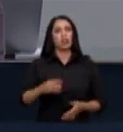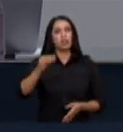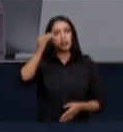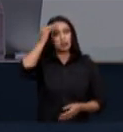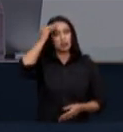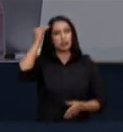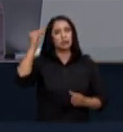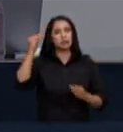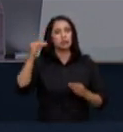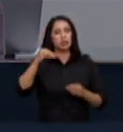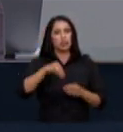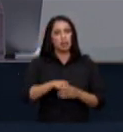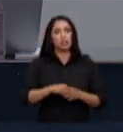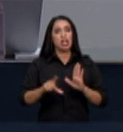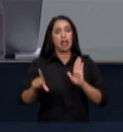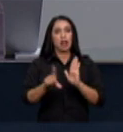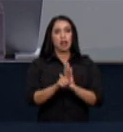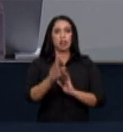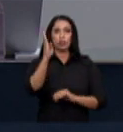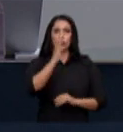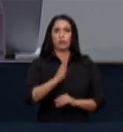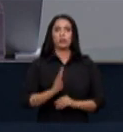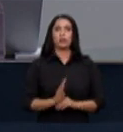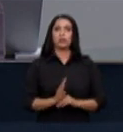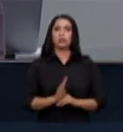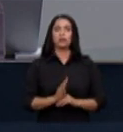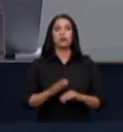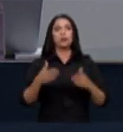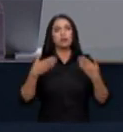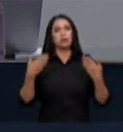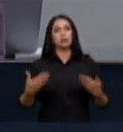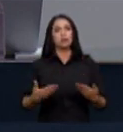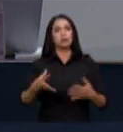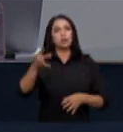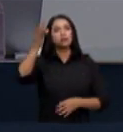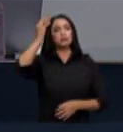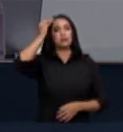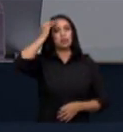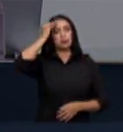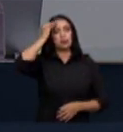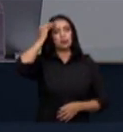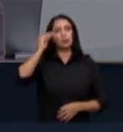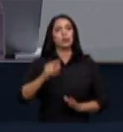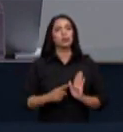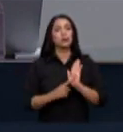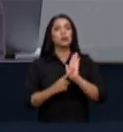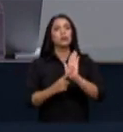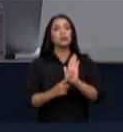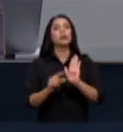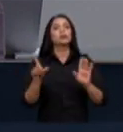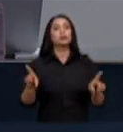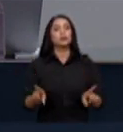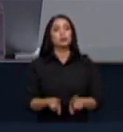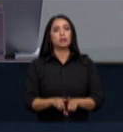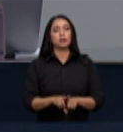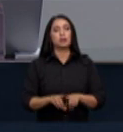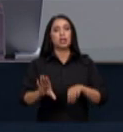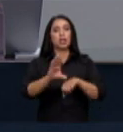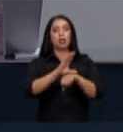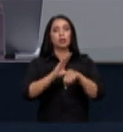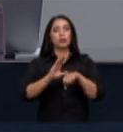legislação interna brasileira e nessa linha é bom ressaltar que a